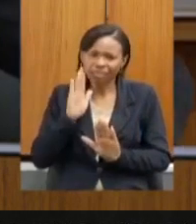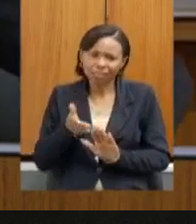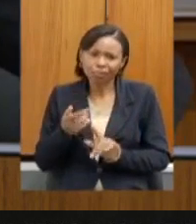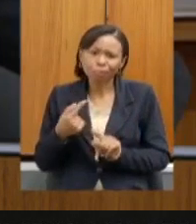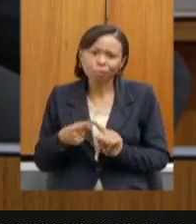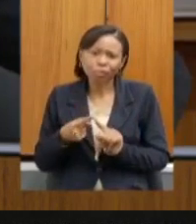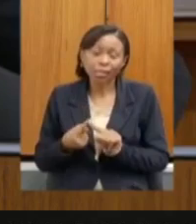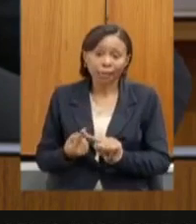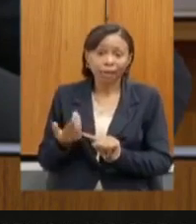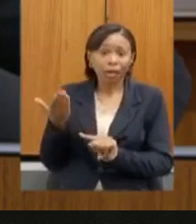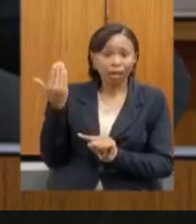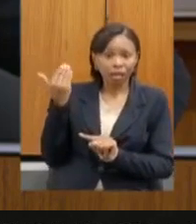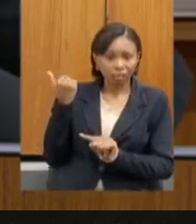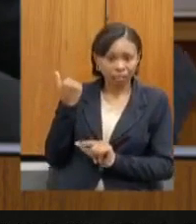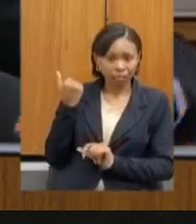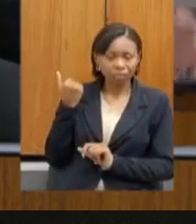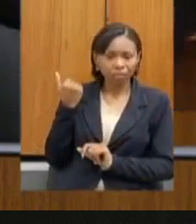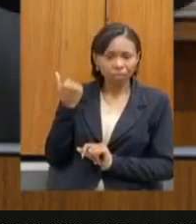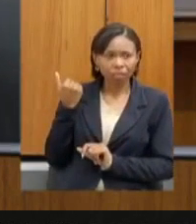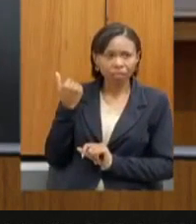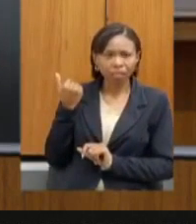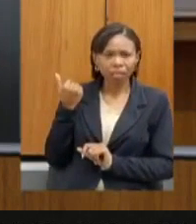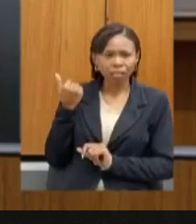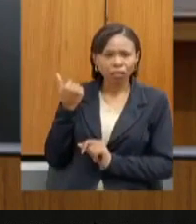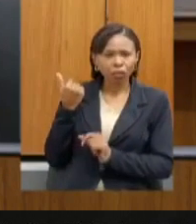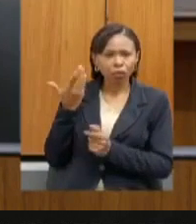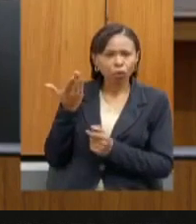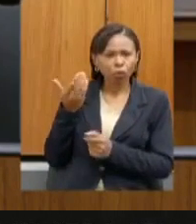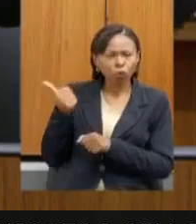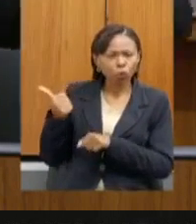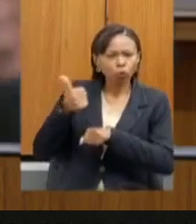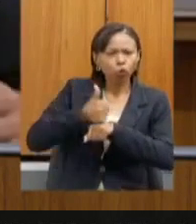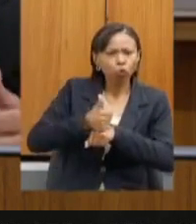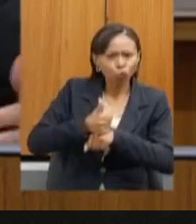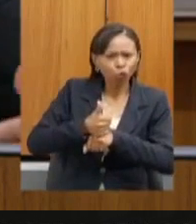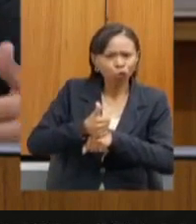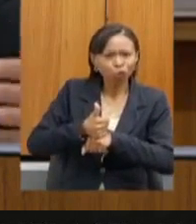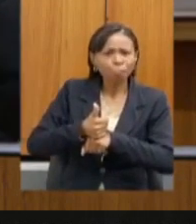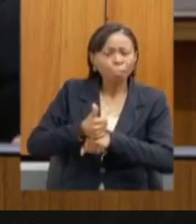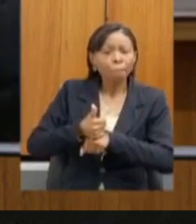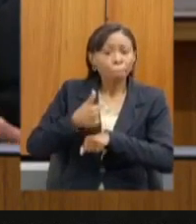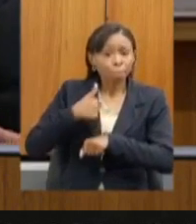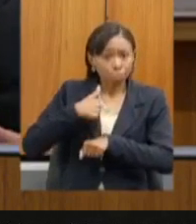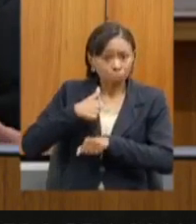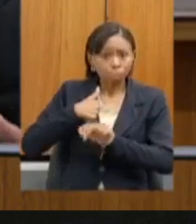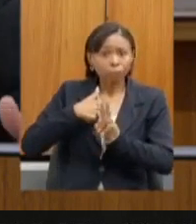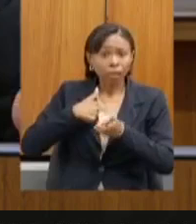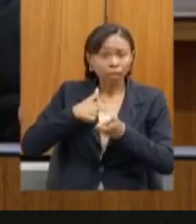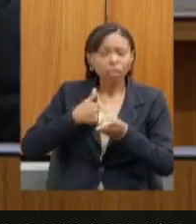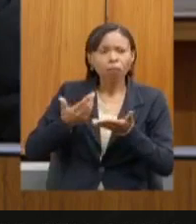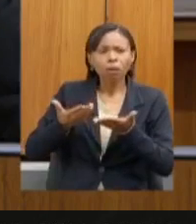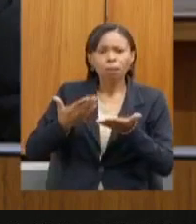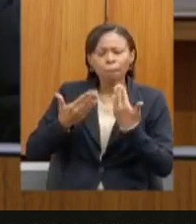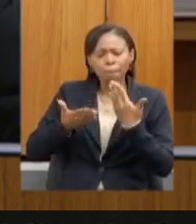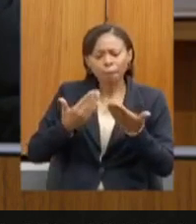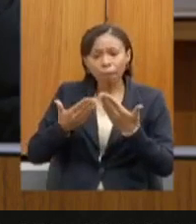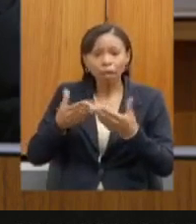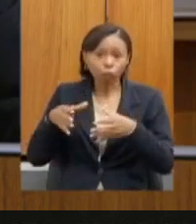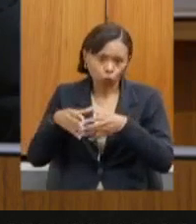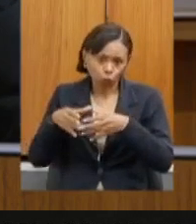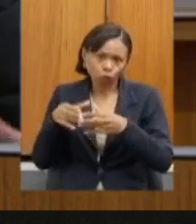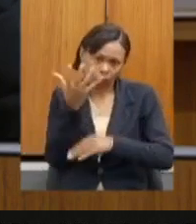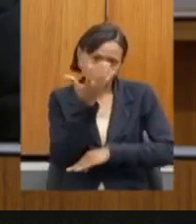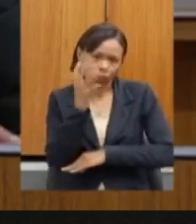na época, logo quando nomeou, e eu sempre em diálogo por fazer parte dessa comissão,